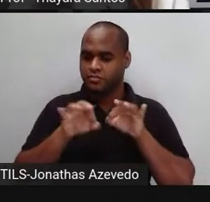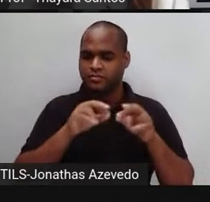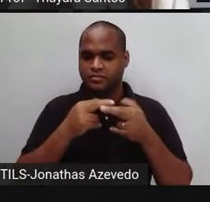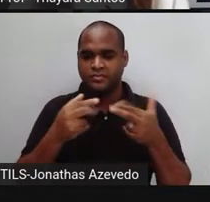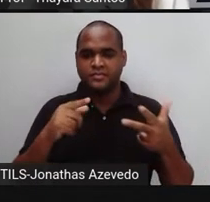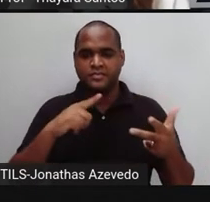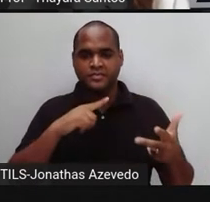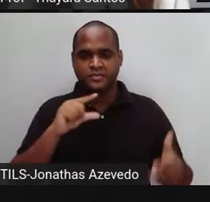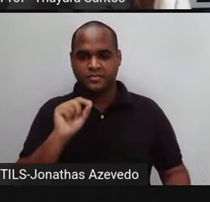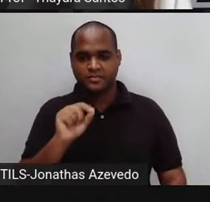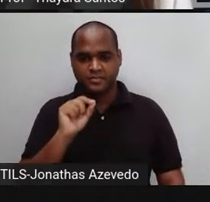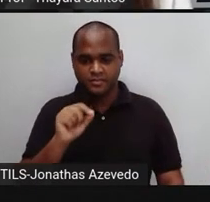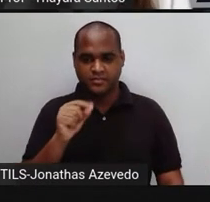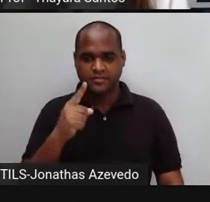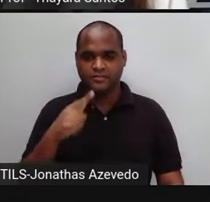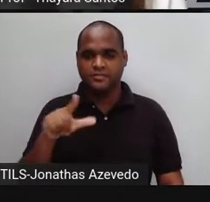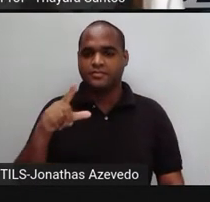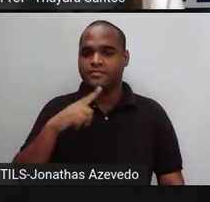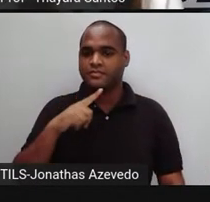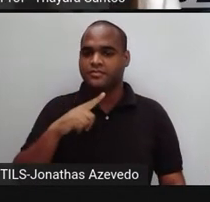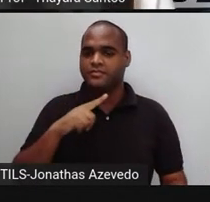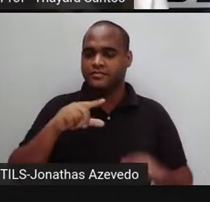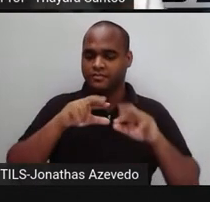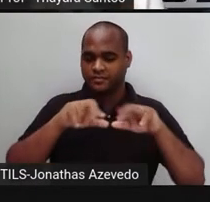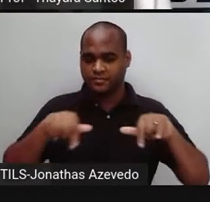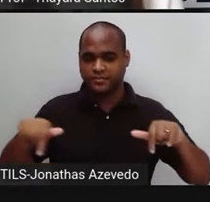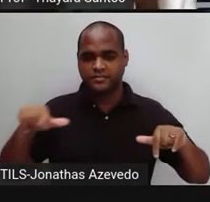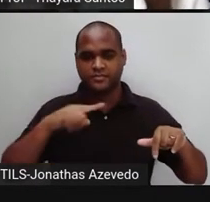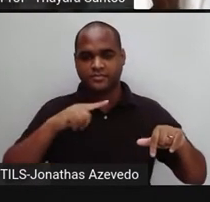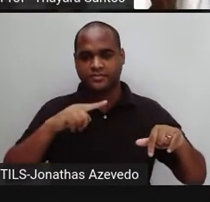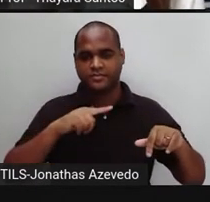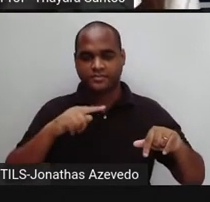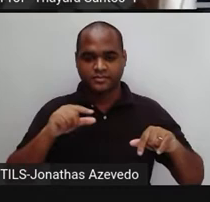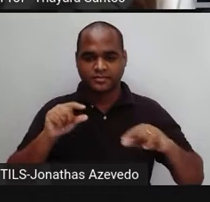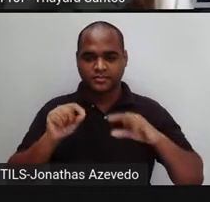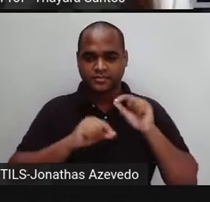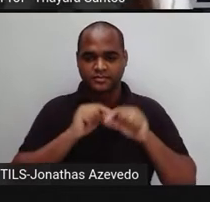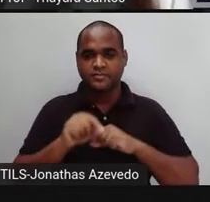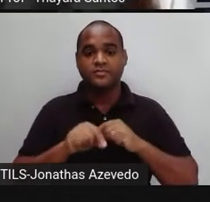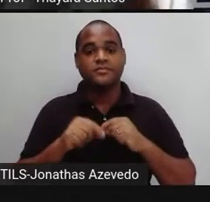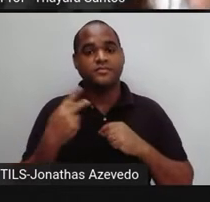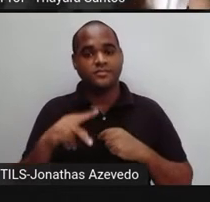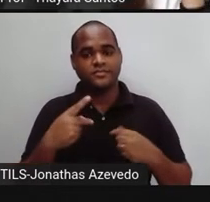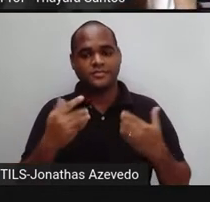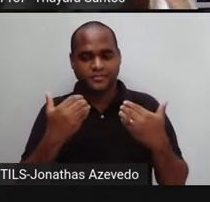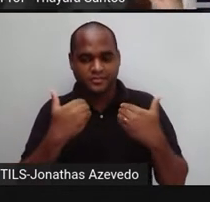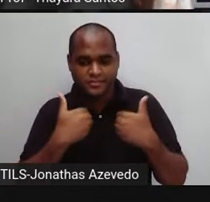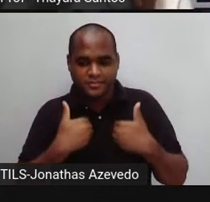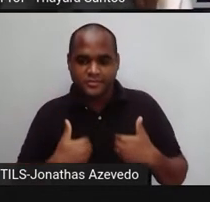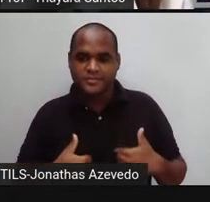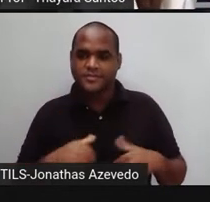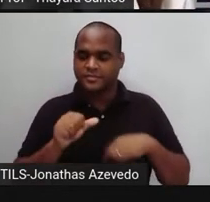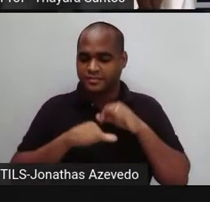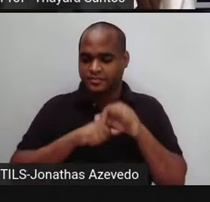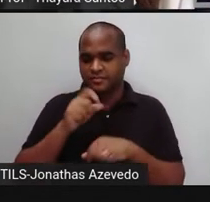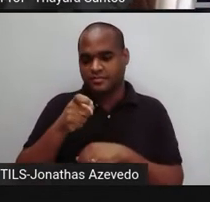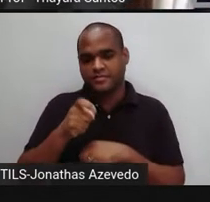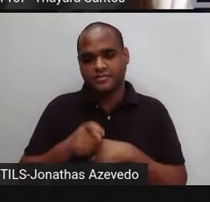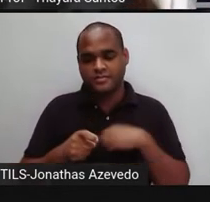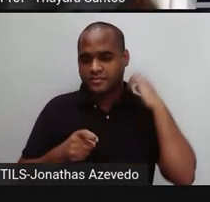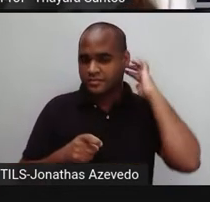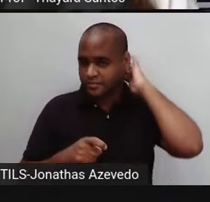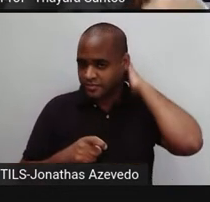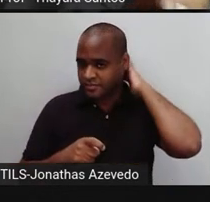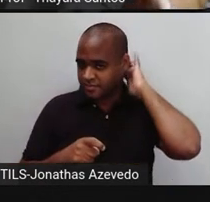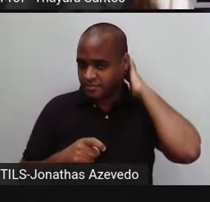aqui, eles estão lá na extremidade dos bronquíolos. E é aqui que o oxigênio entra e o